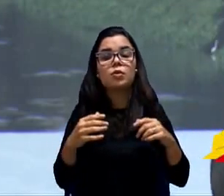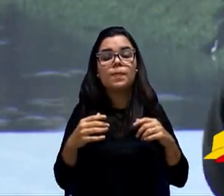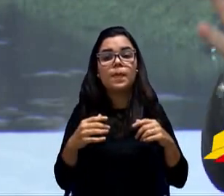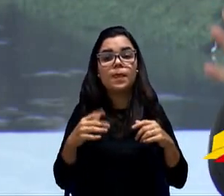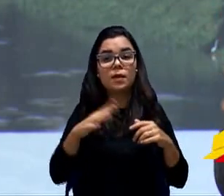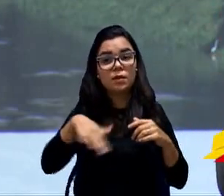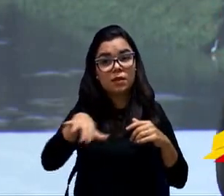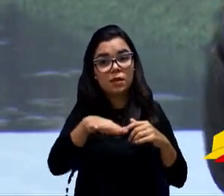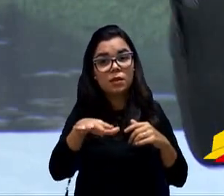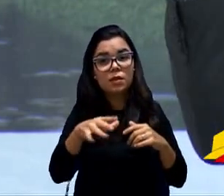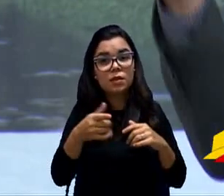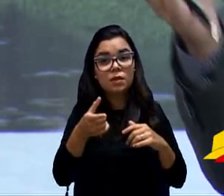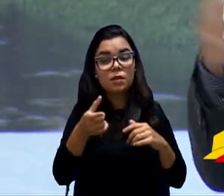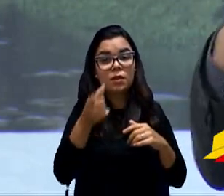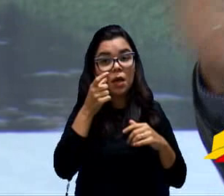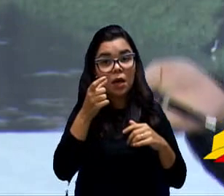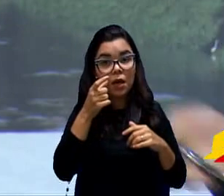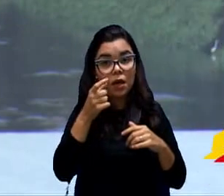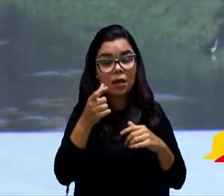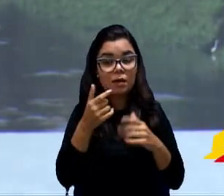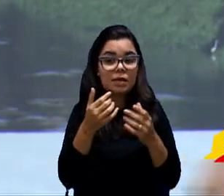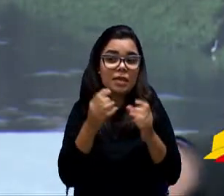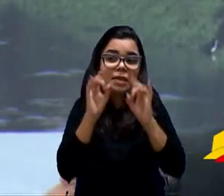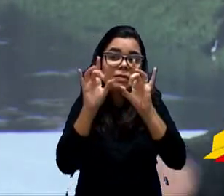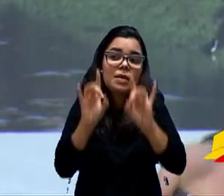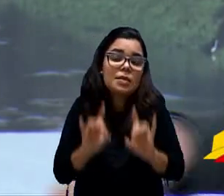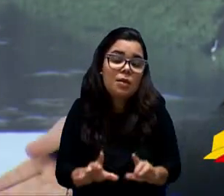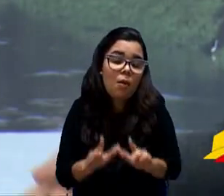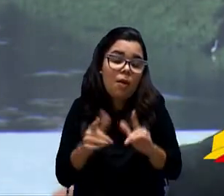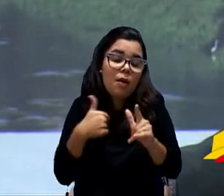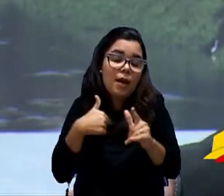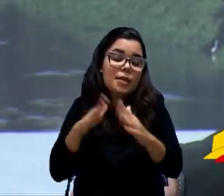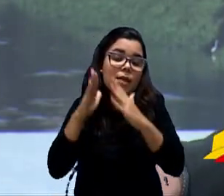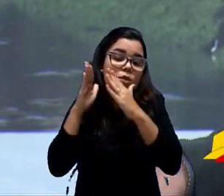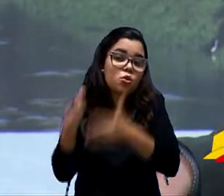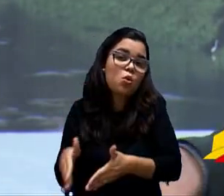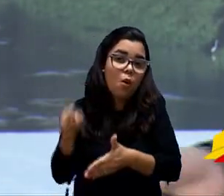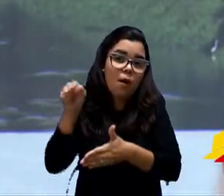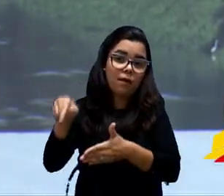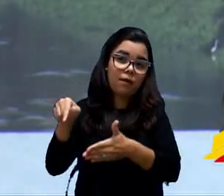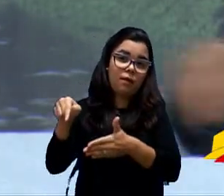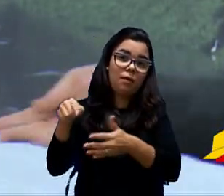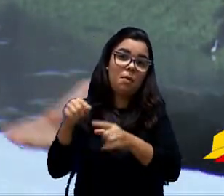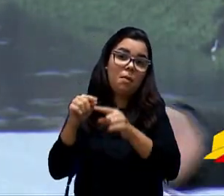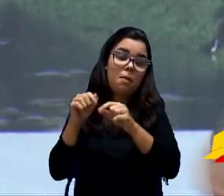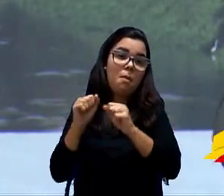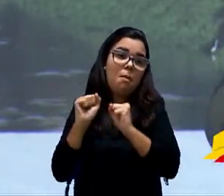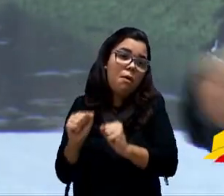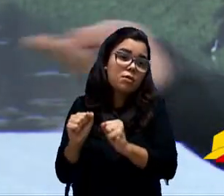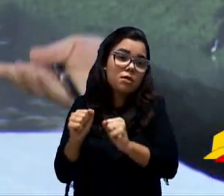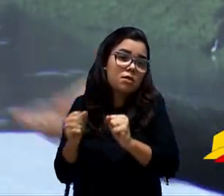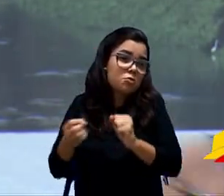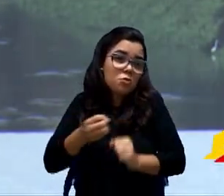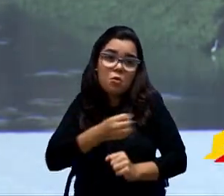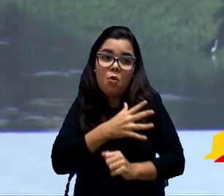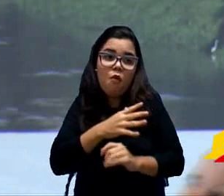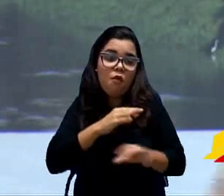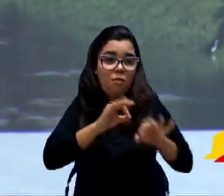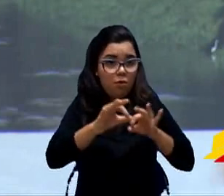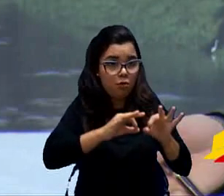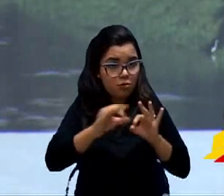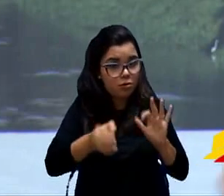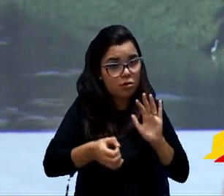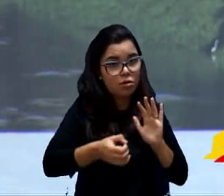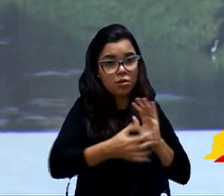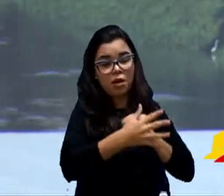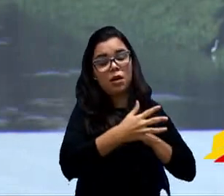social, e a área de interesse social. Especialmente. Não quer dizer isso. Não quer dizer que é só lá. Pode ser que um novo projeto aí que não seja